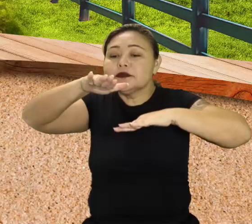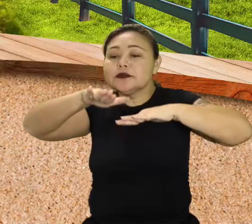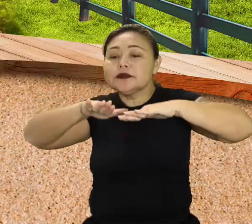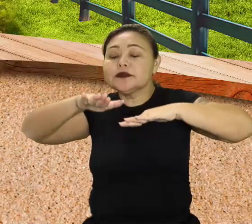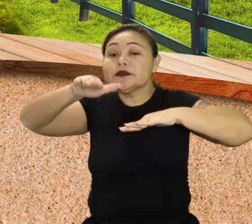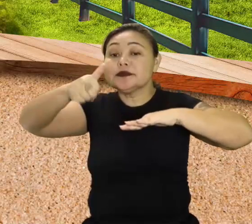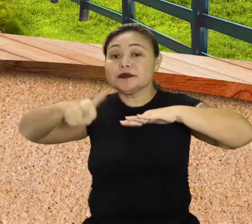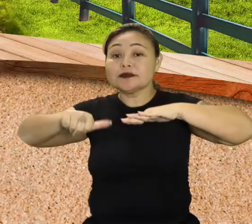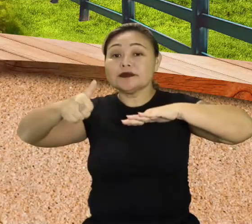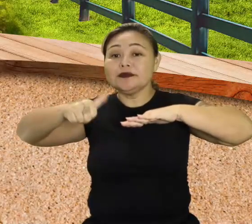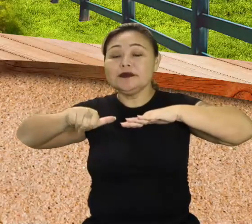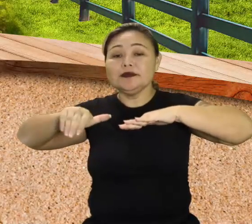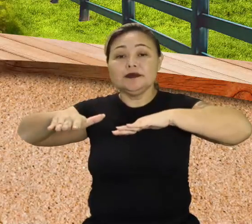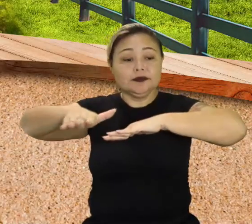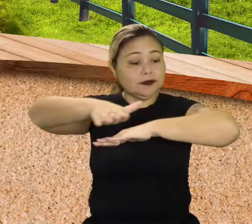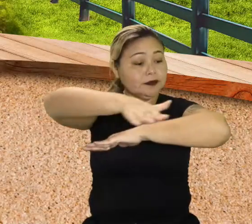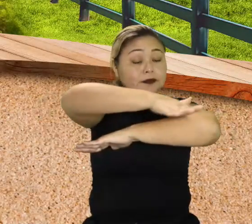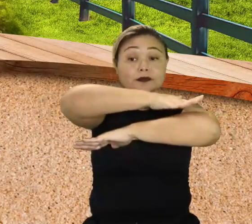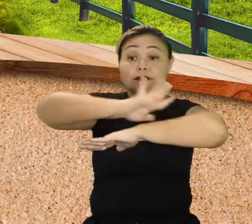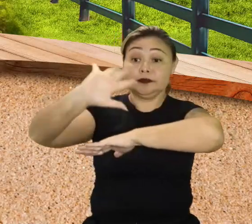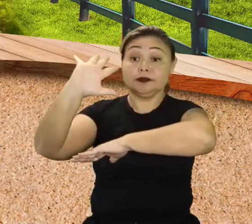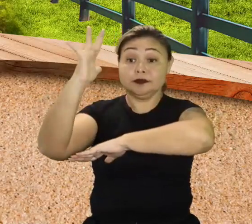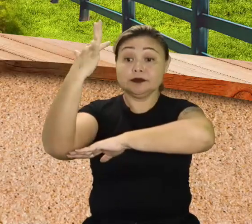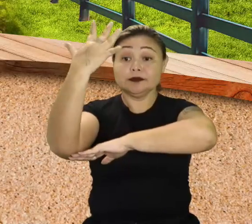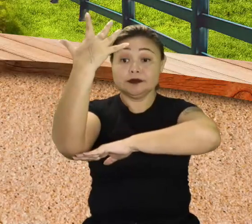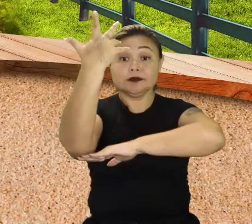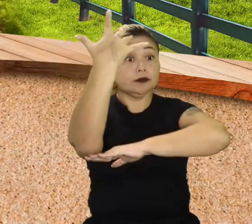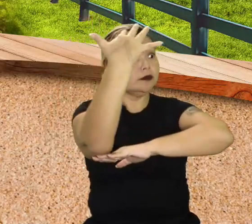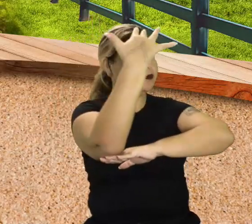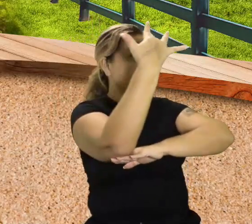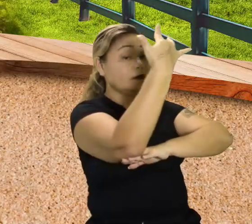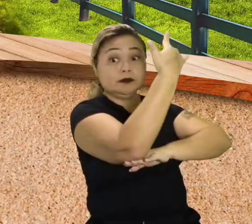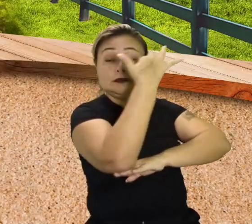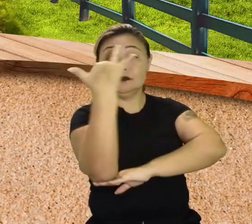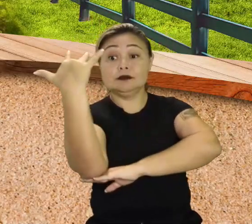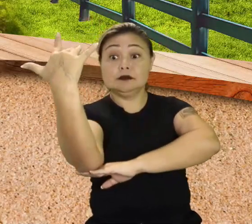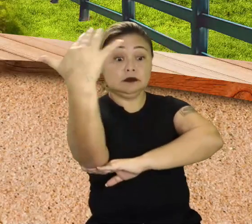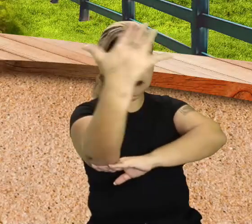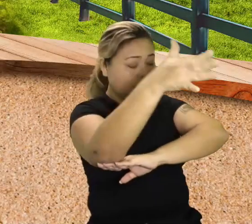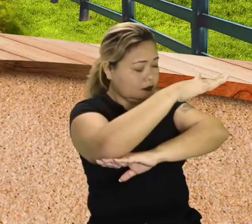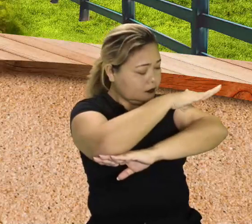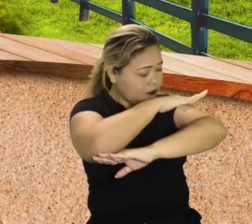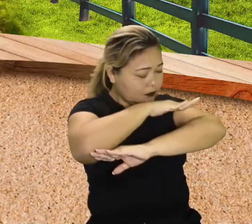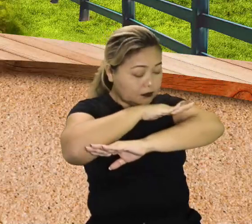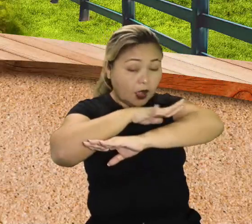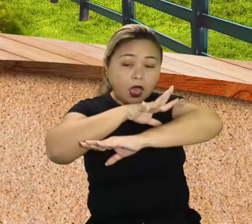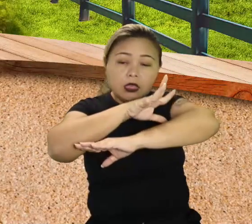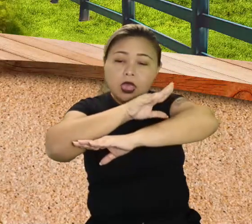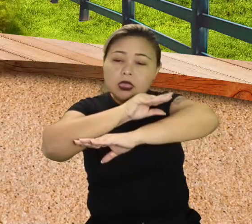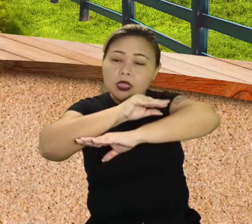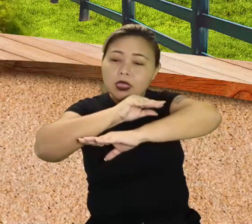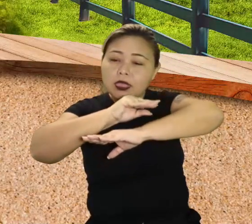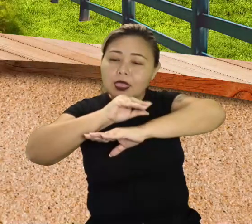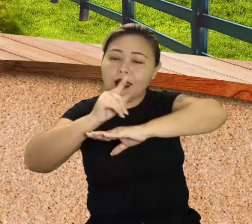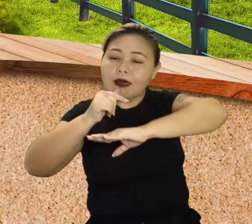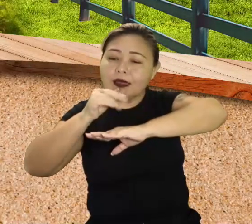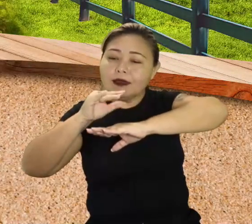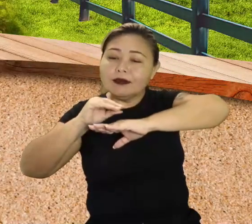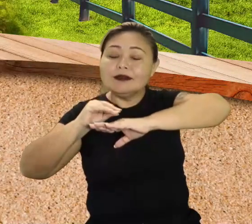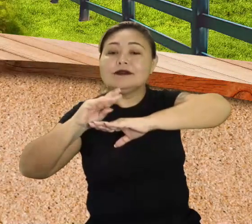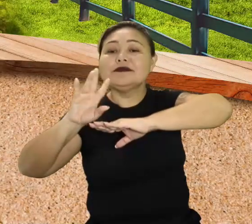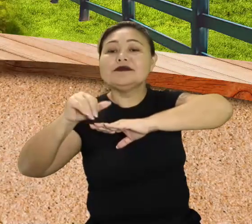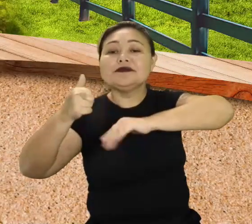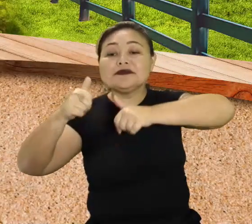dentro da mata, da floresta, porque às vezes a floresta, a região do solo dela é encharcado. Aí tem que fazer o